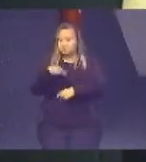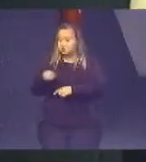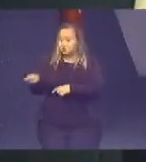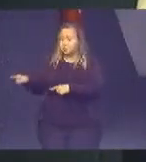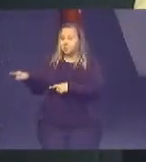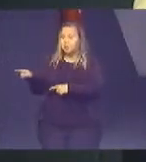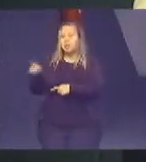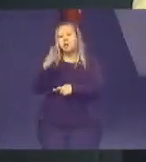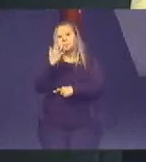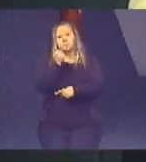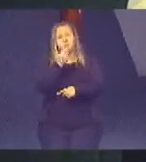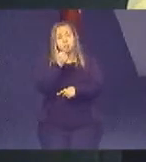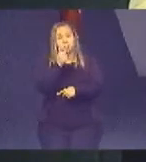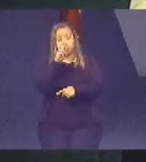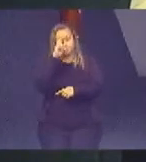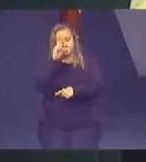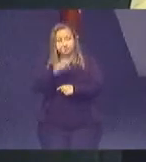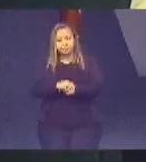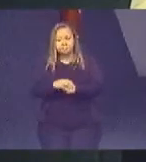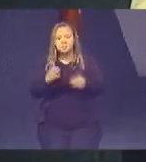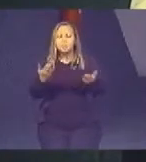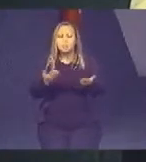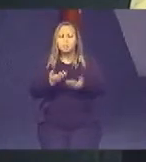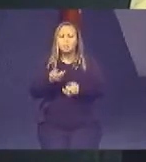aí eu disse para a moça assim, sou toda ouvido.